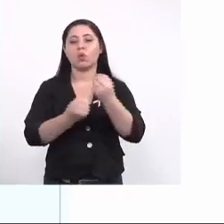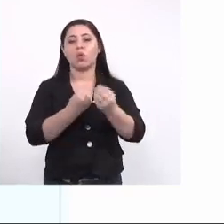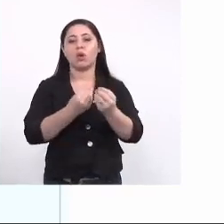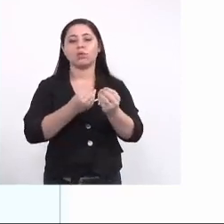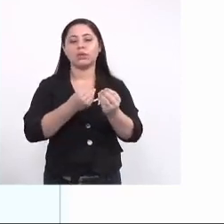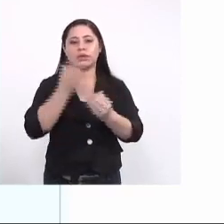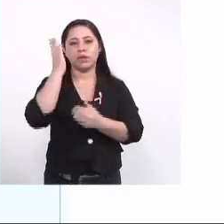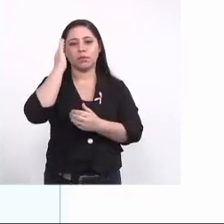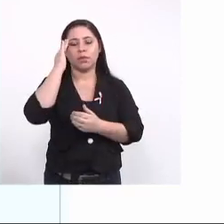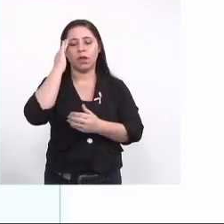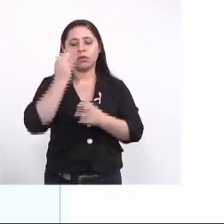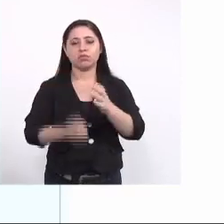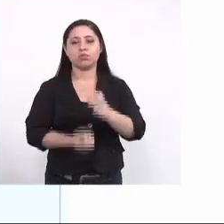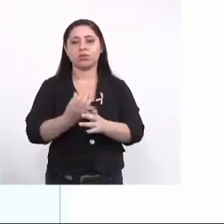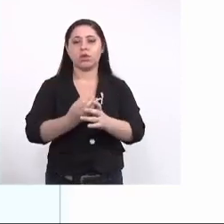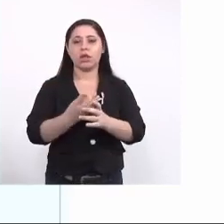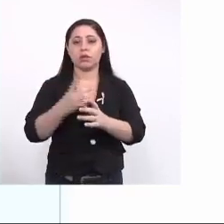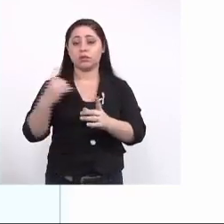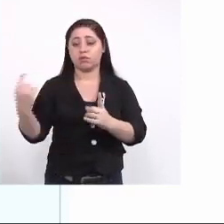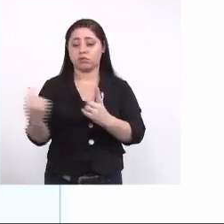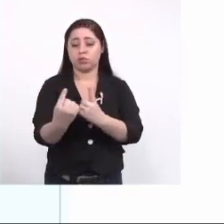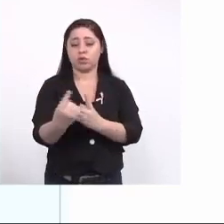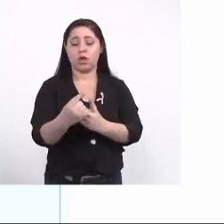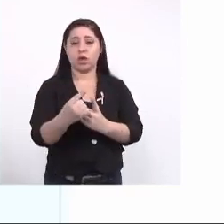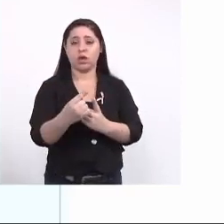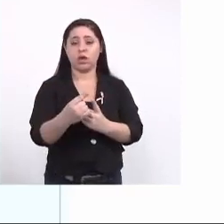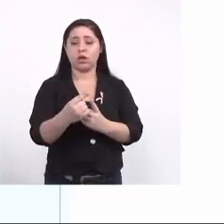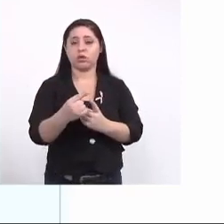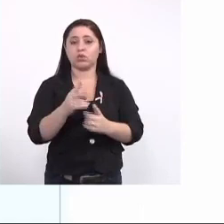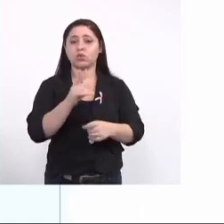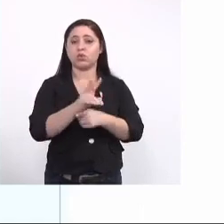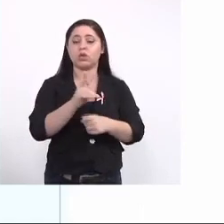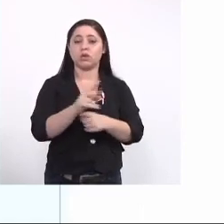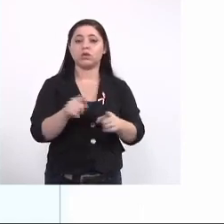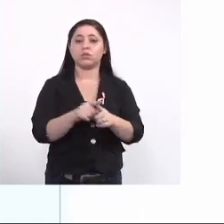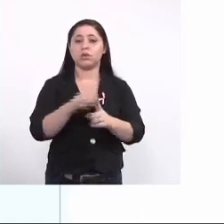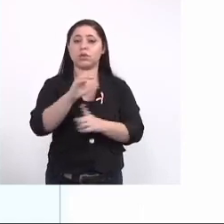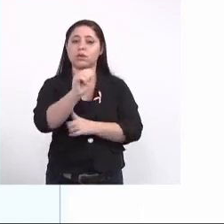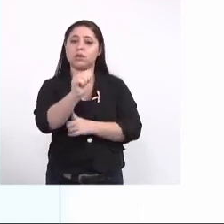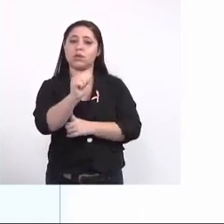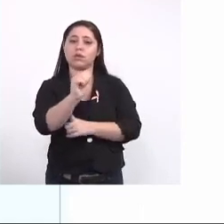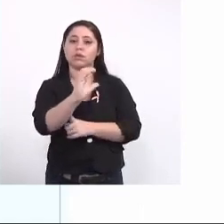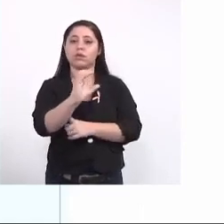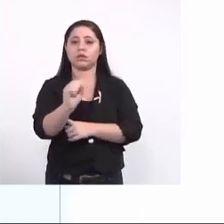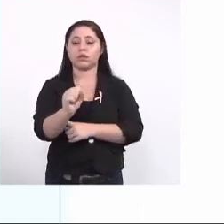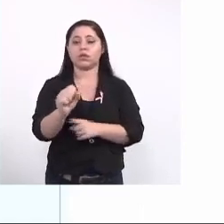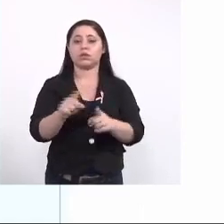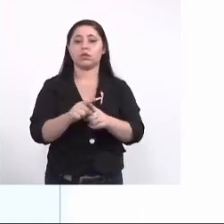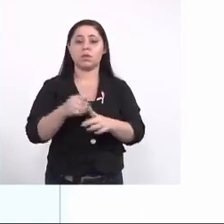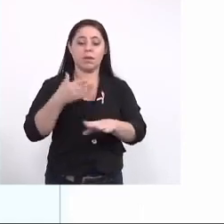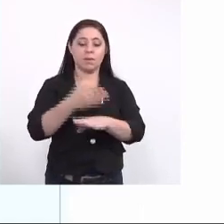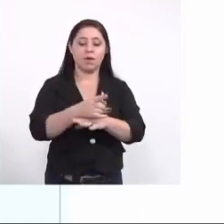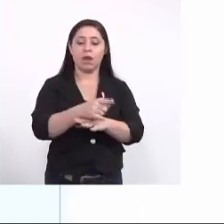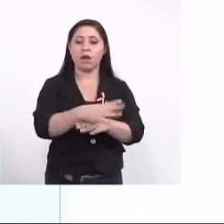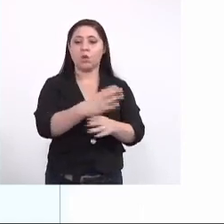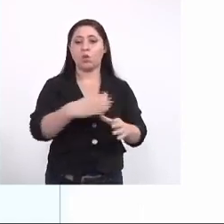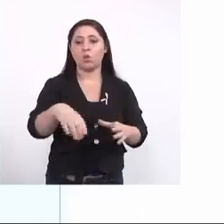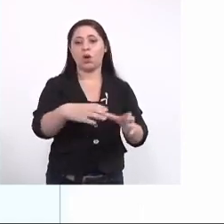dos agentes epidemiológicos e de controle os agentes de controle e os agentes comunitários então